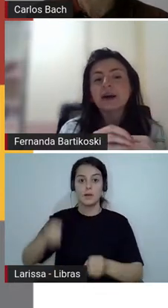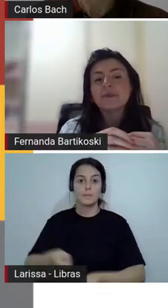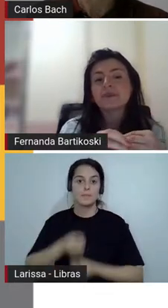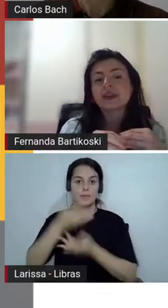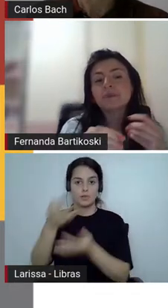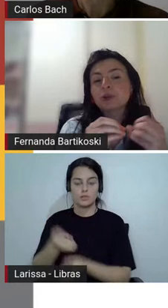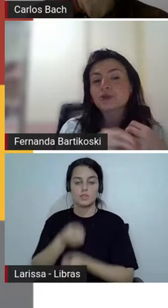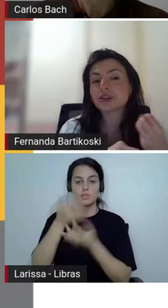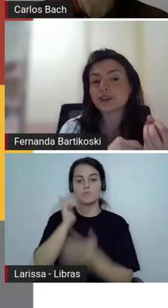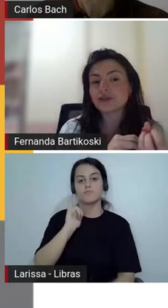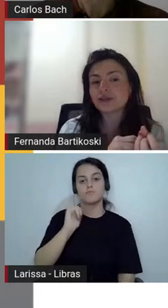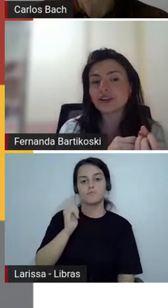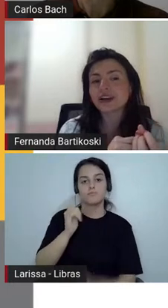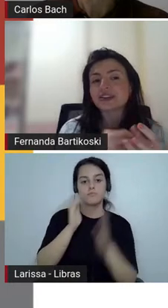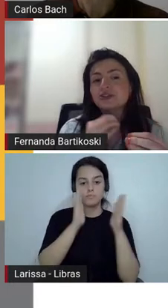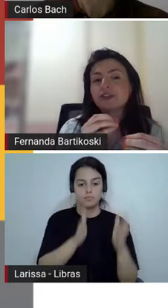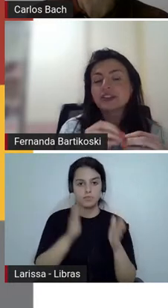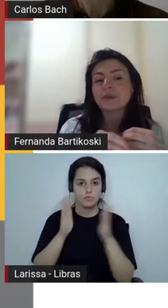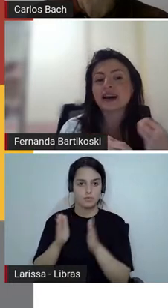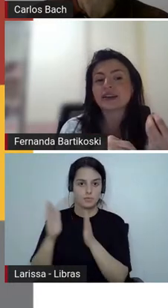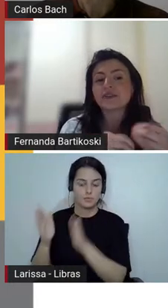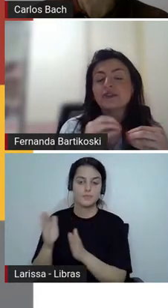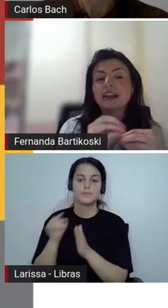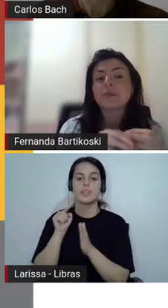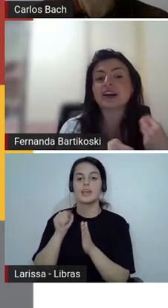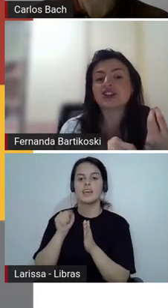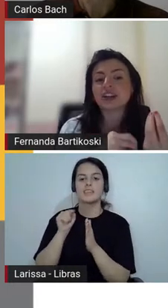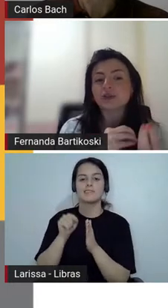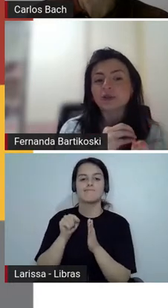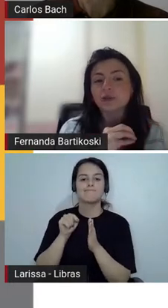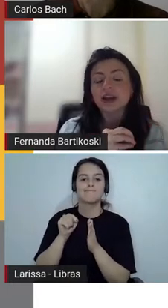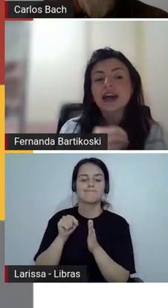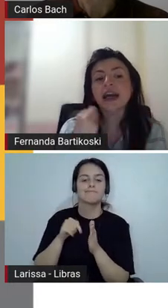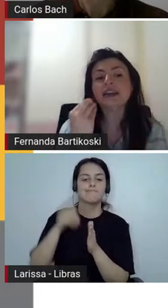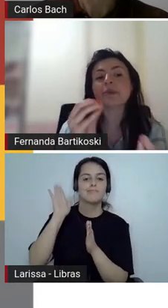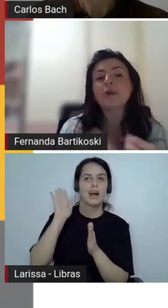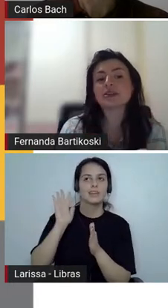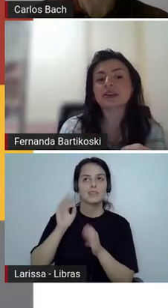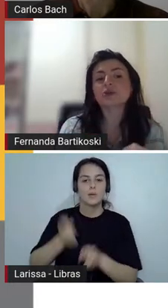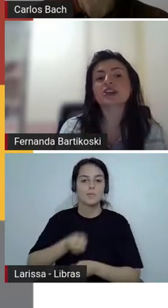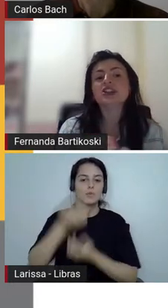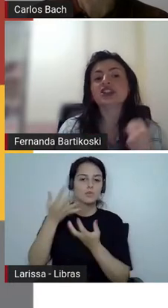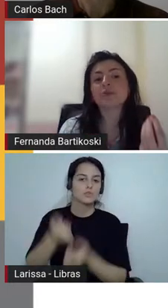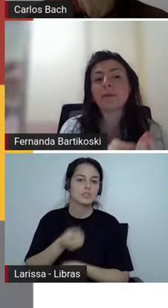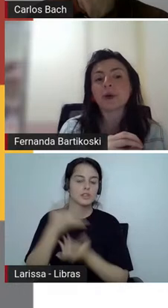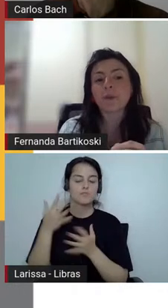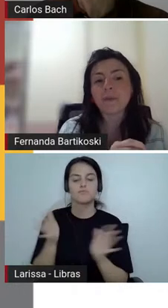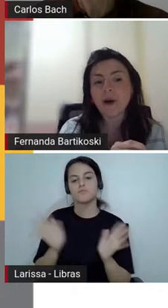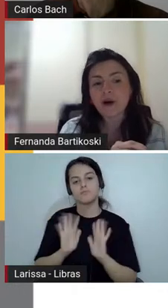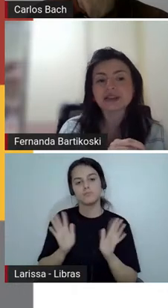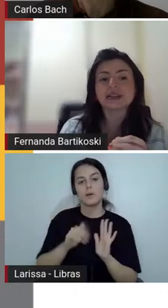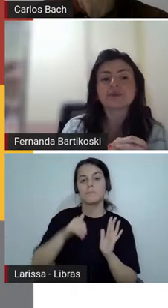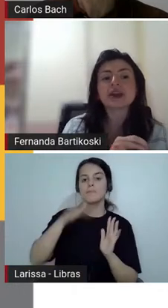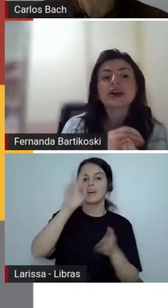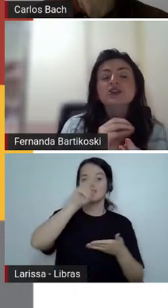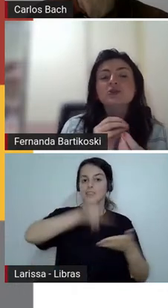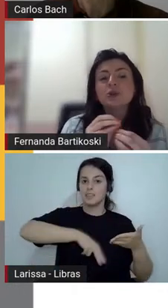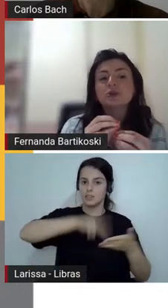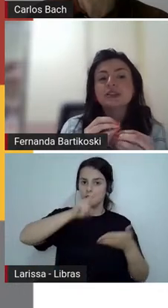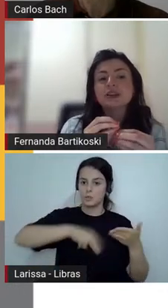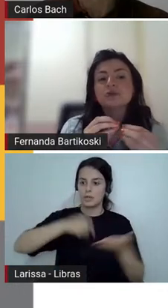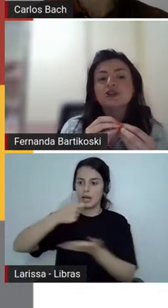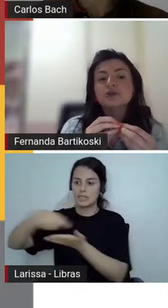a gente não vai falar em produção de crônicas, a gente vai fazer mais, falar mais de leitura, e na pós-leitura a gente tem uma proposta